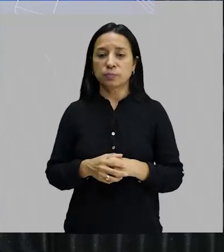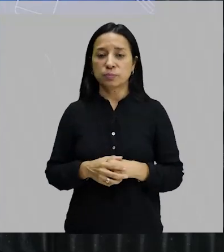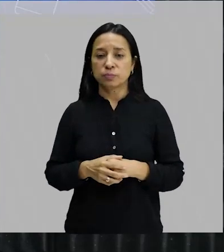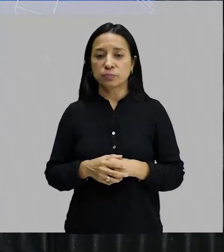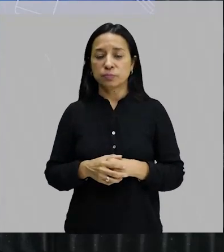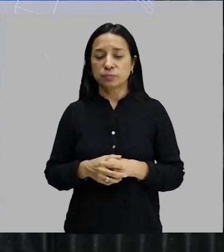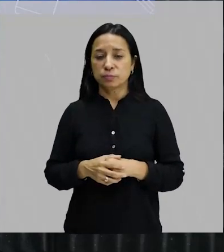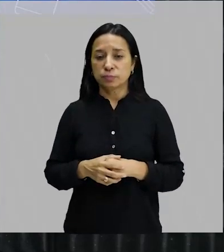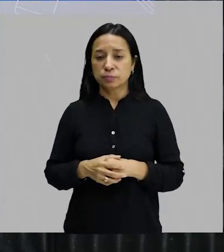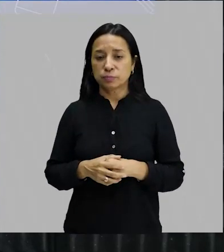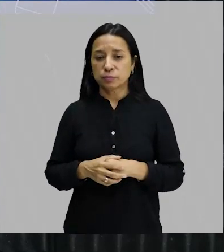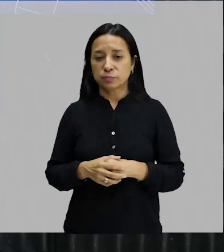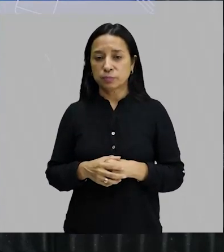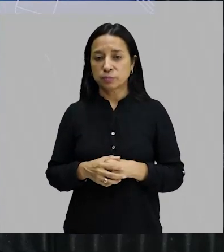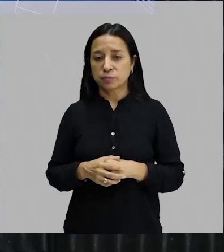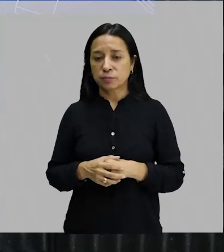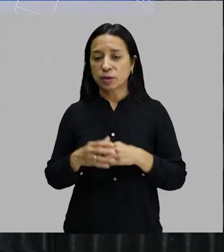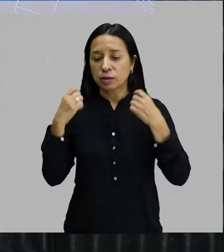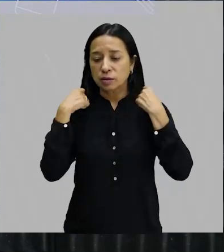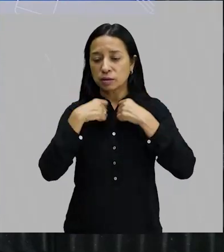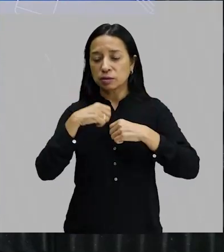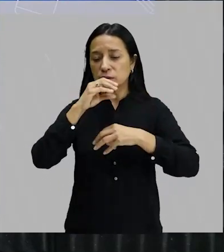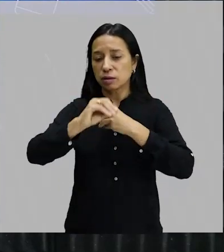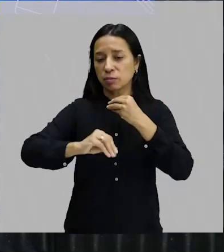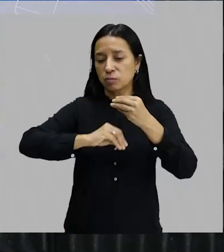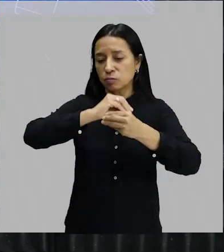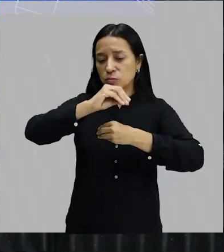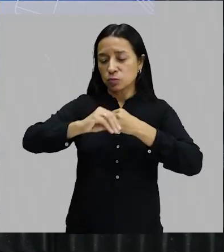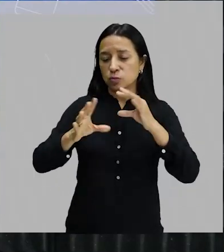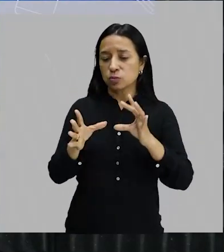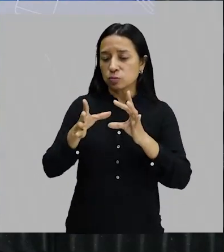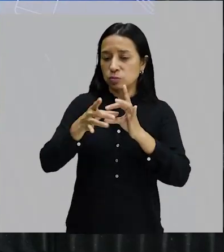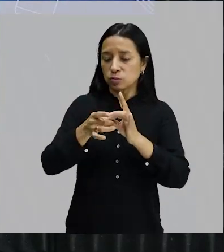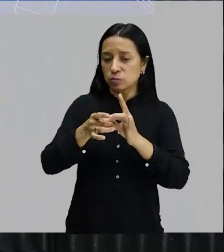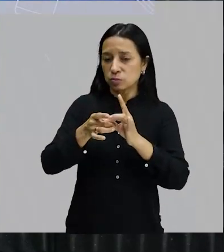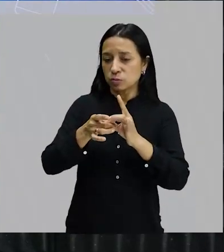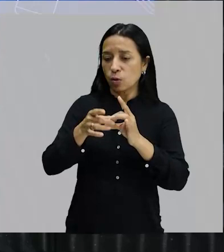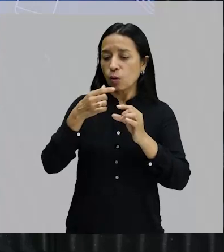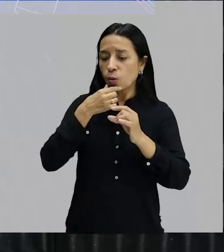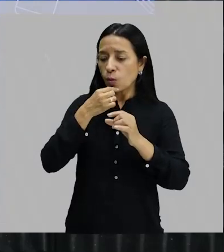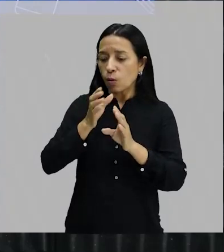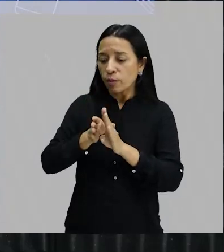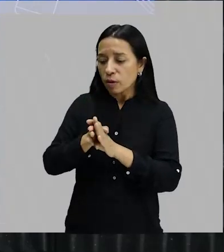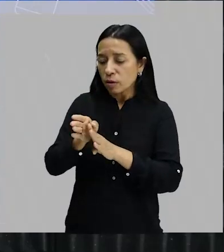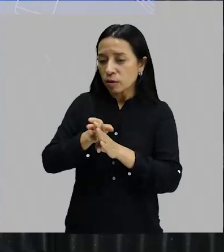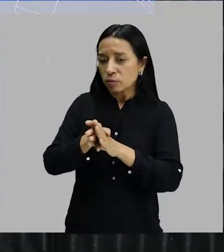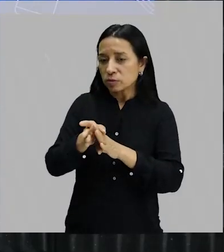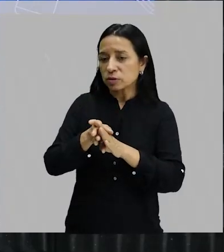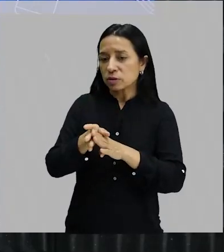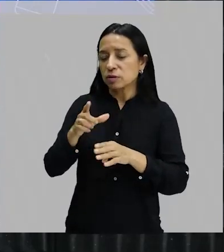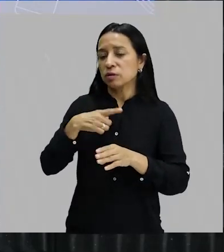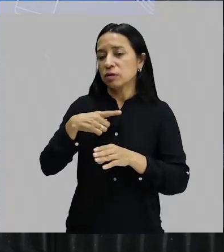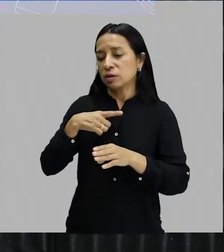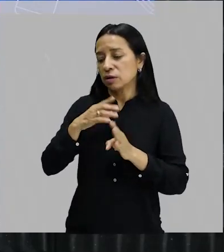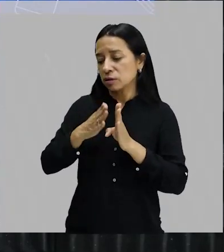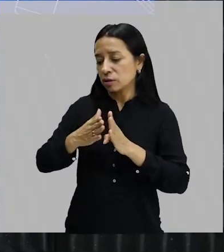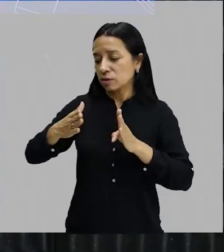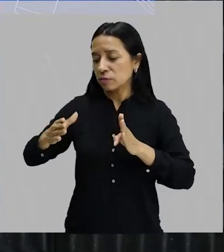visão? Expressionismo. Então, ela mistura e o Oswald de Andrade dá o conceito. E aí você tem a fase